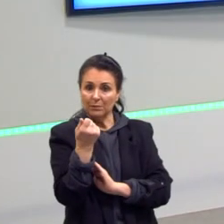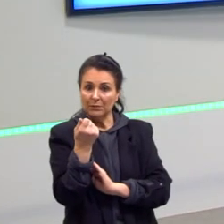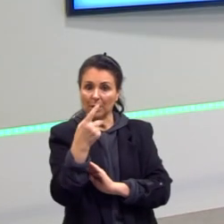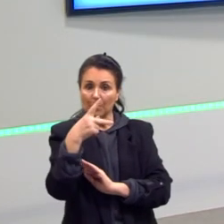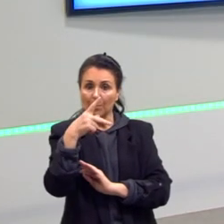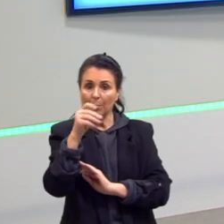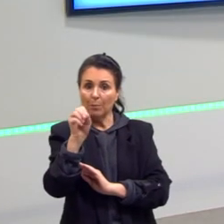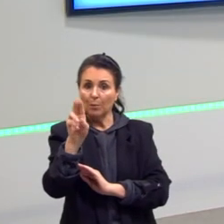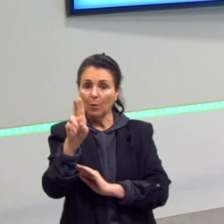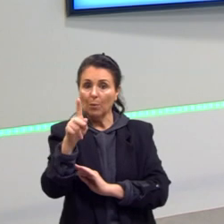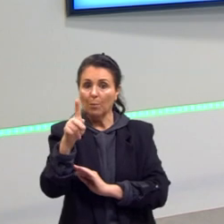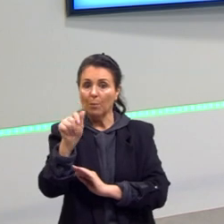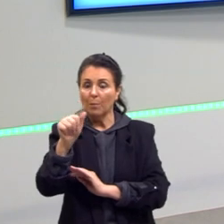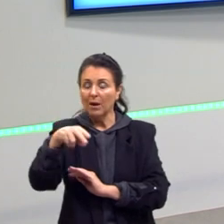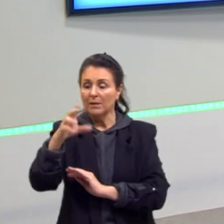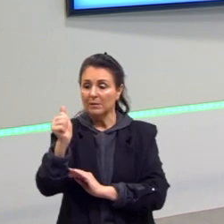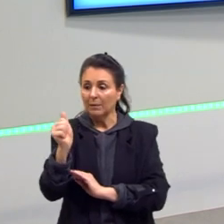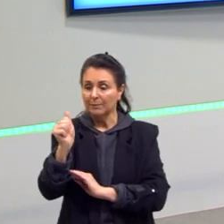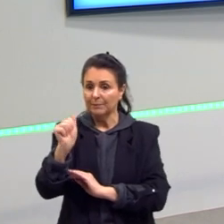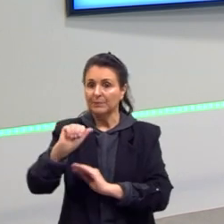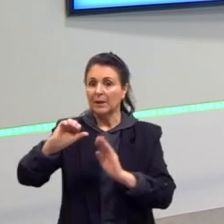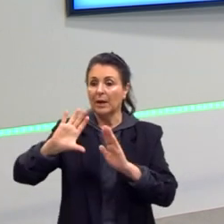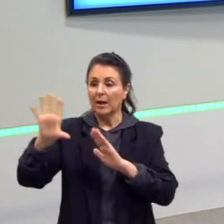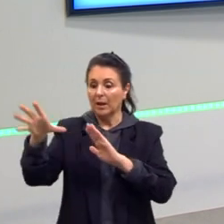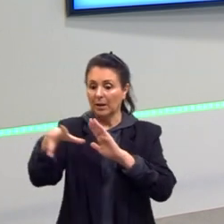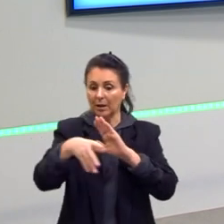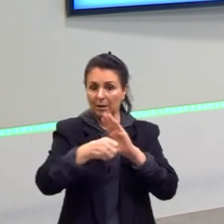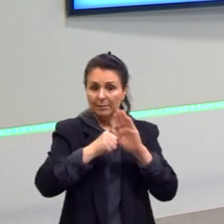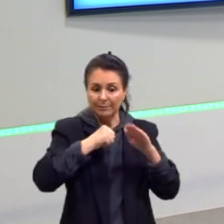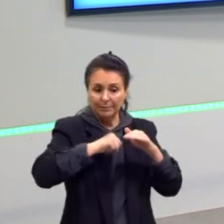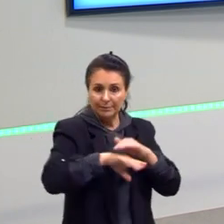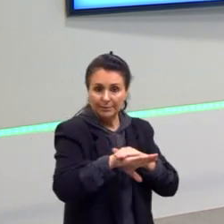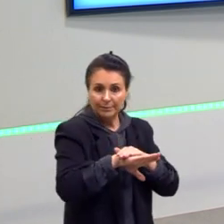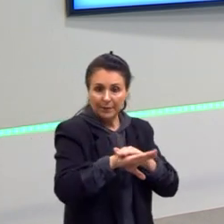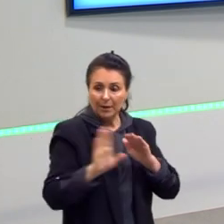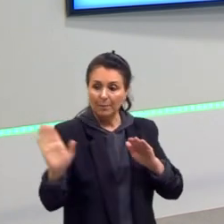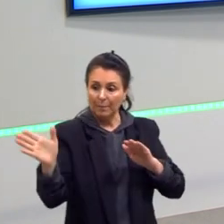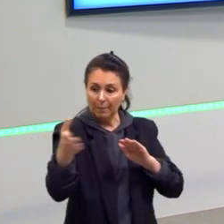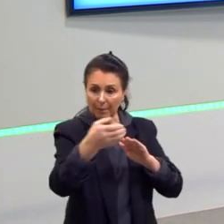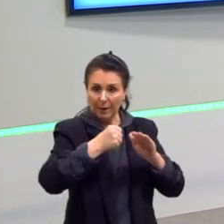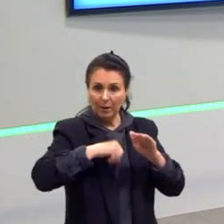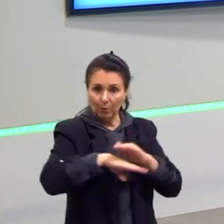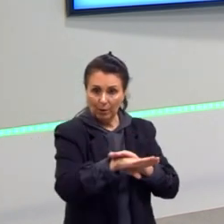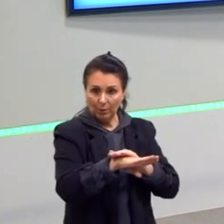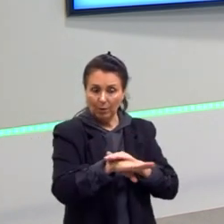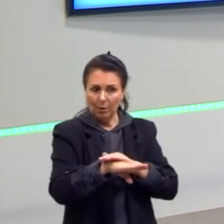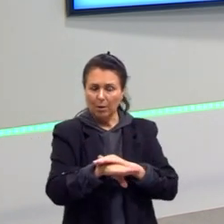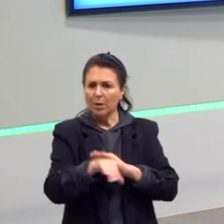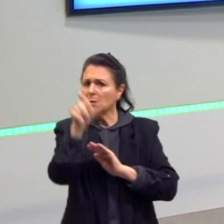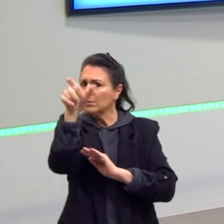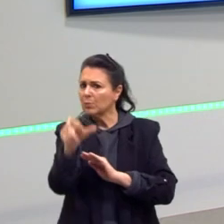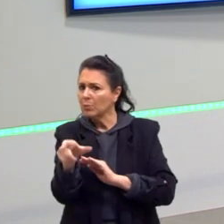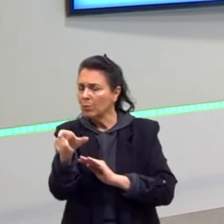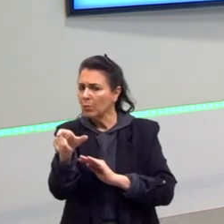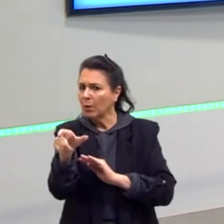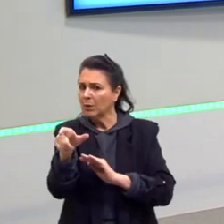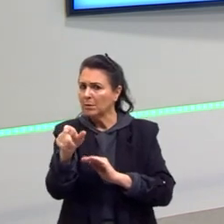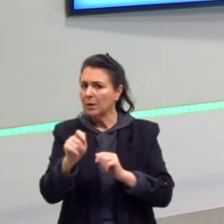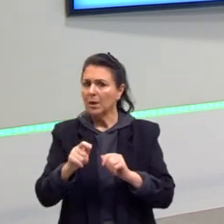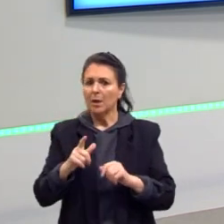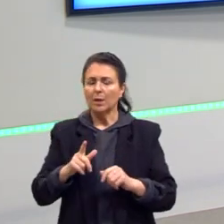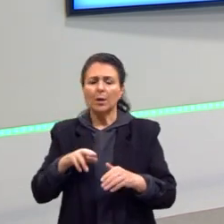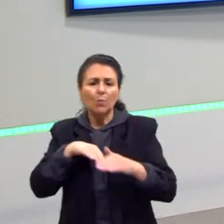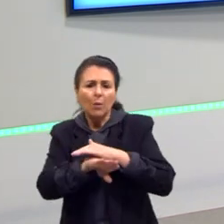a maior zebra relação a isso, né, as pessoas precisavam daquele dinheiro, elas economizaram por aquele dinheiro, então, o governo